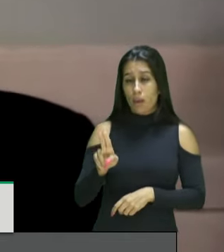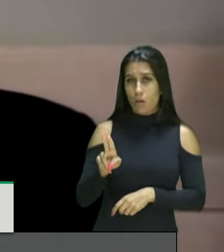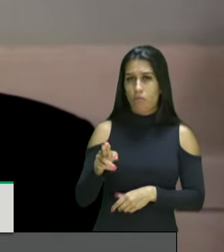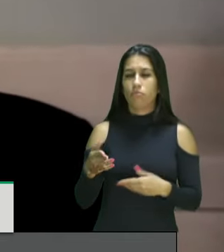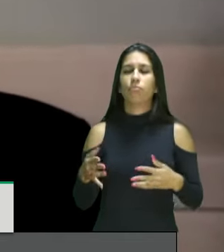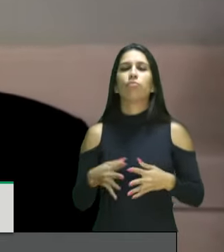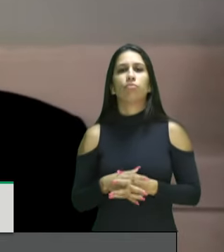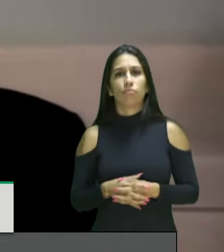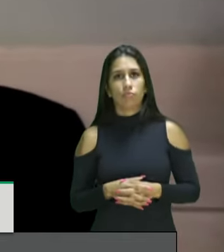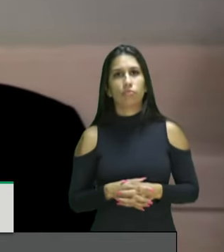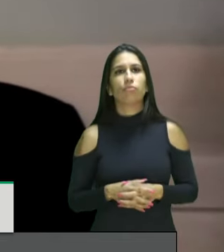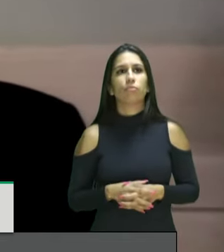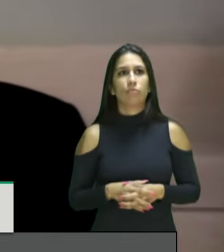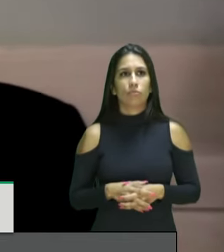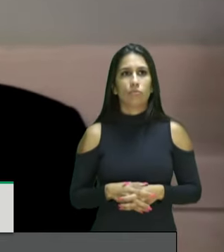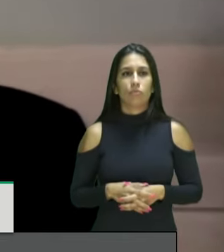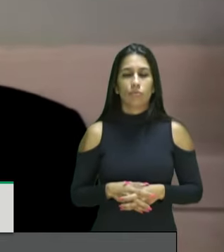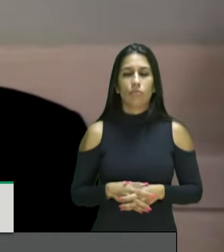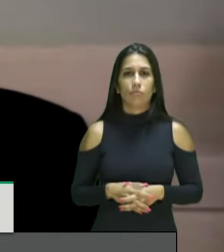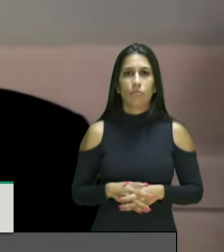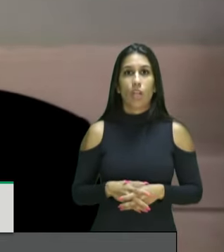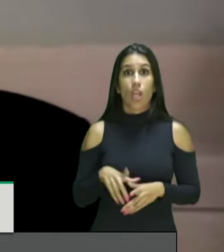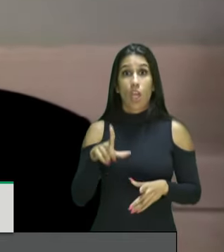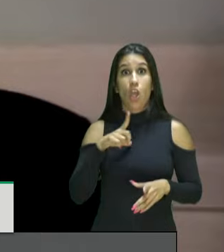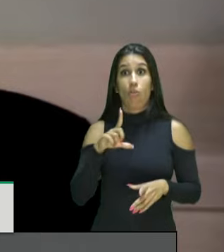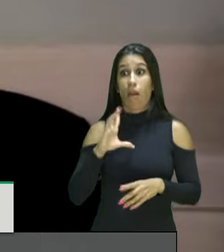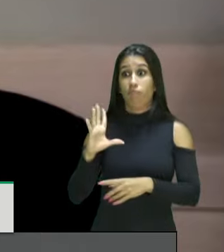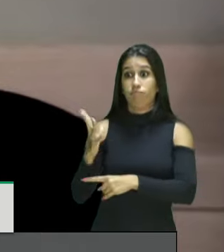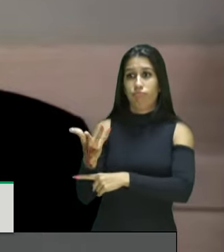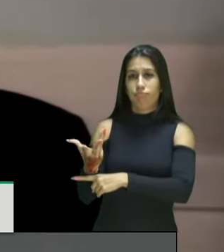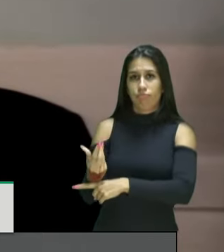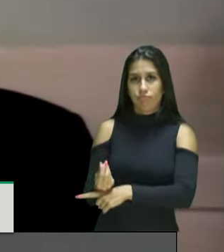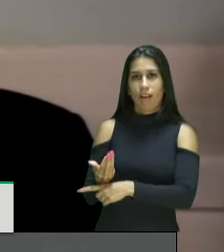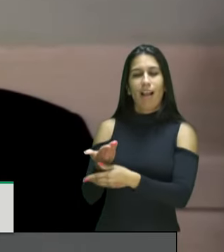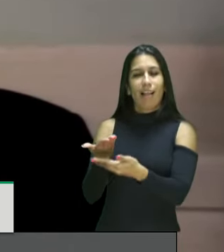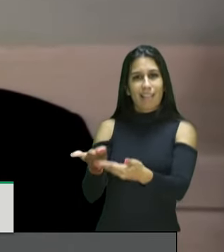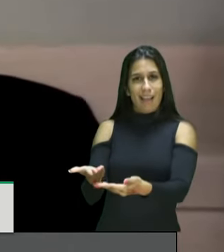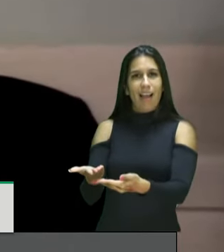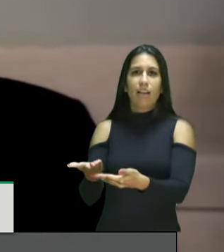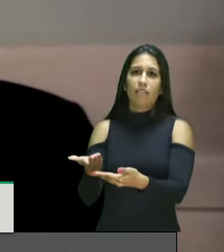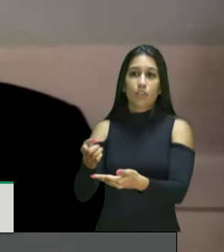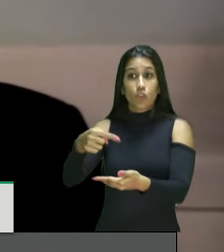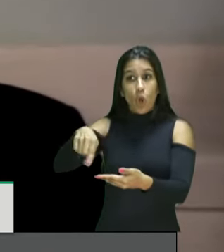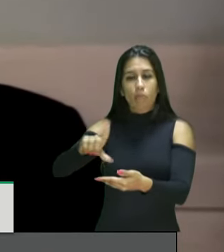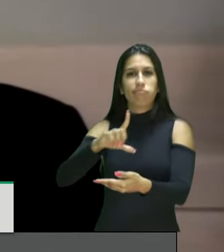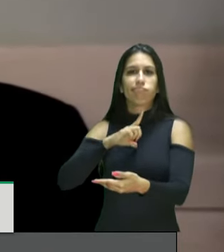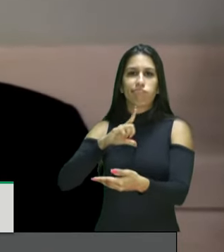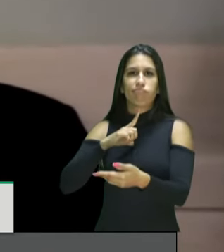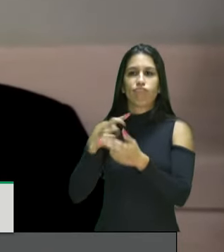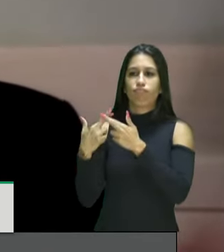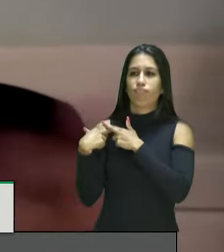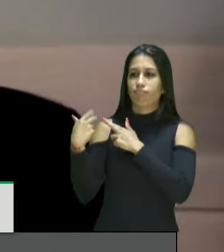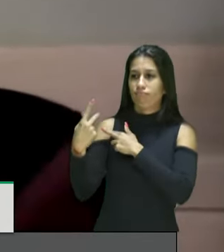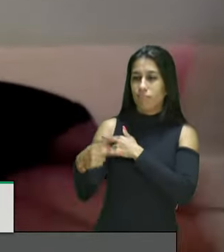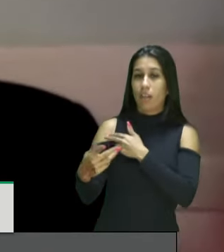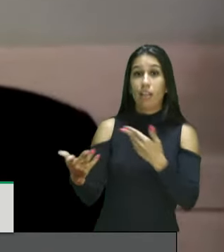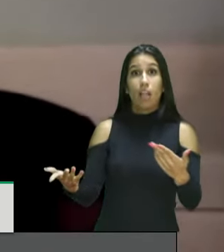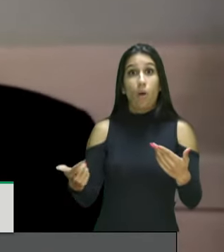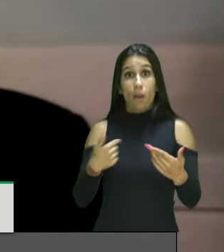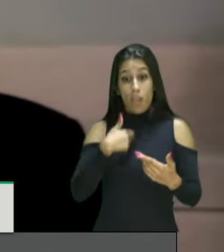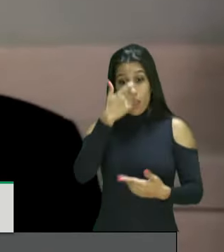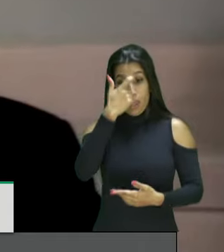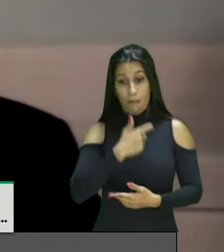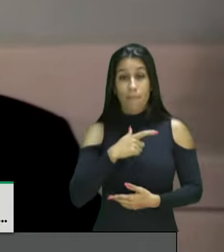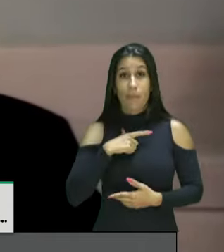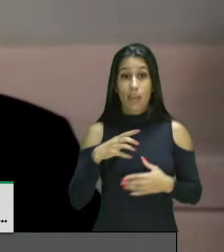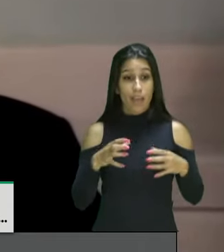estando à frente da assessoria internacional do Ministério da Mulher da Família dos Direitos Humanos compete a assessoria internacional compete a mim e a minha